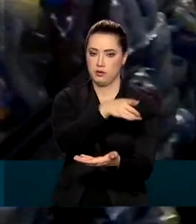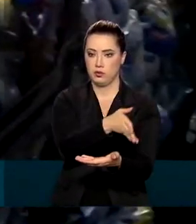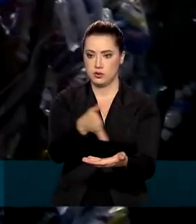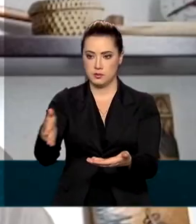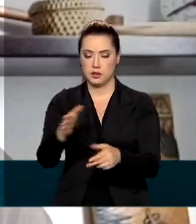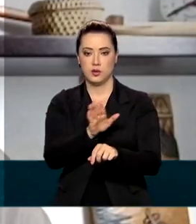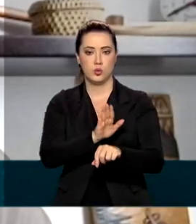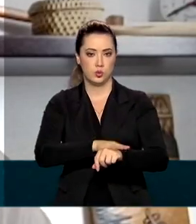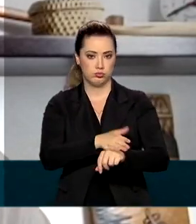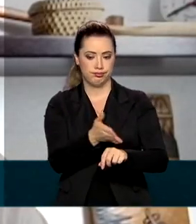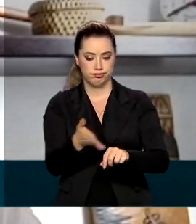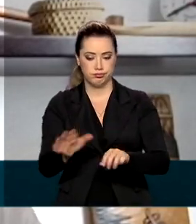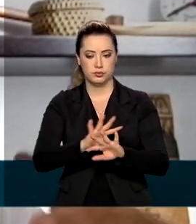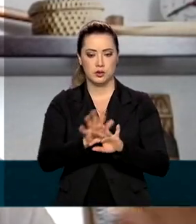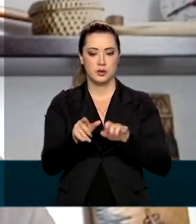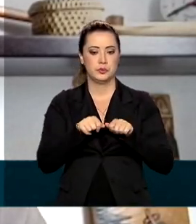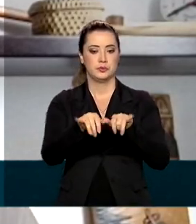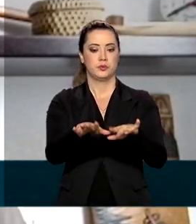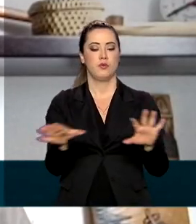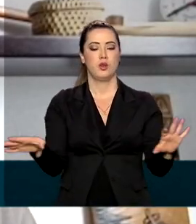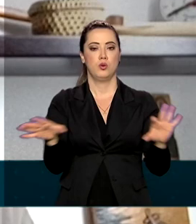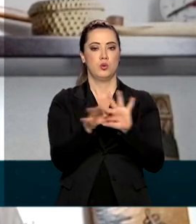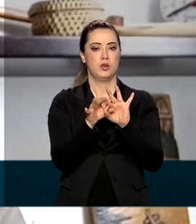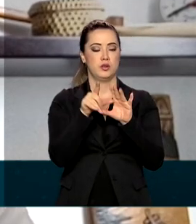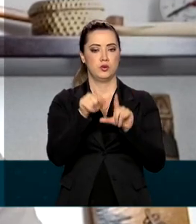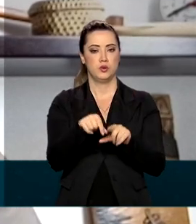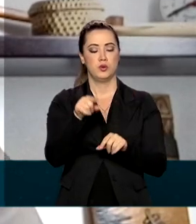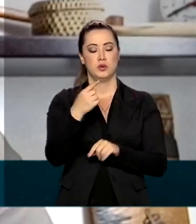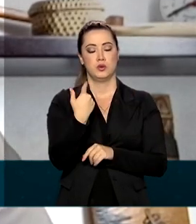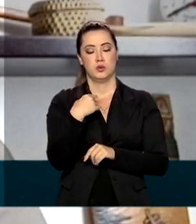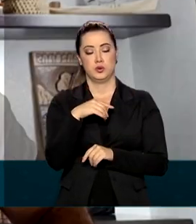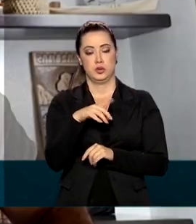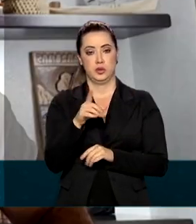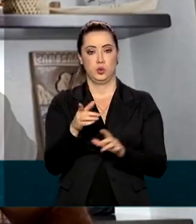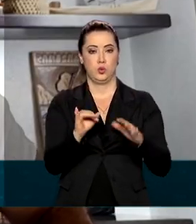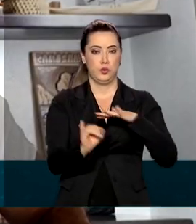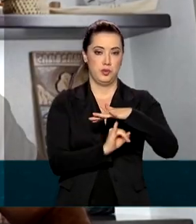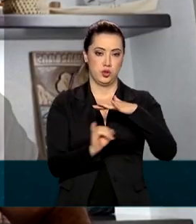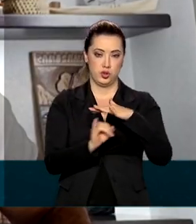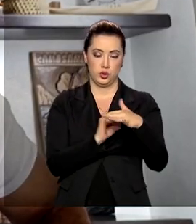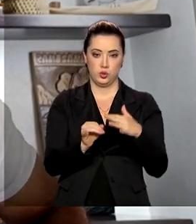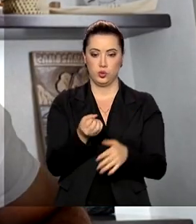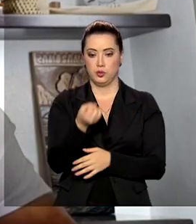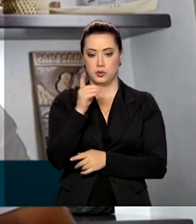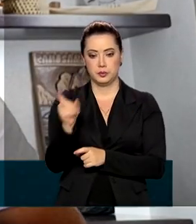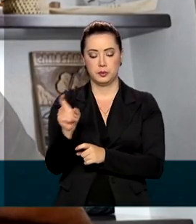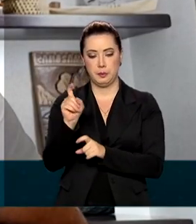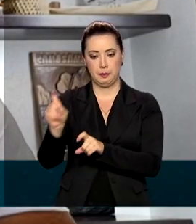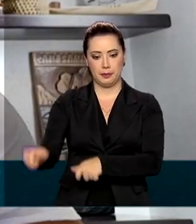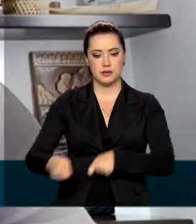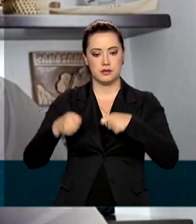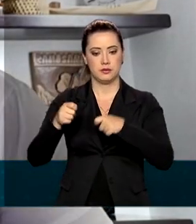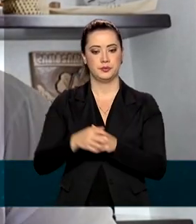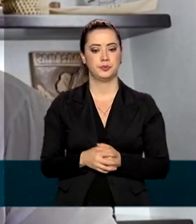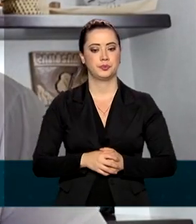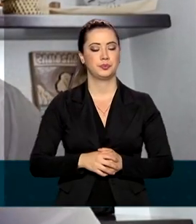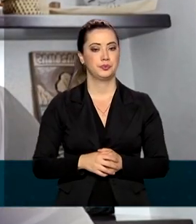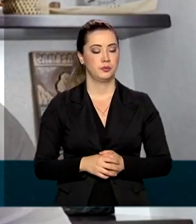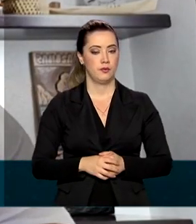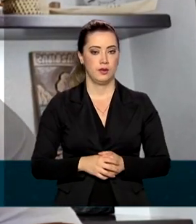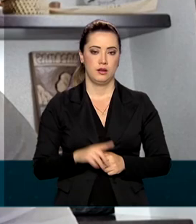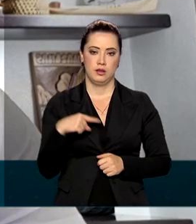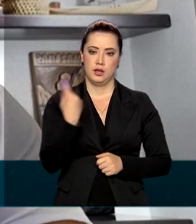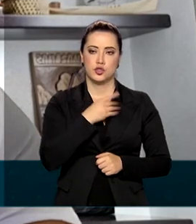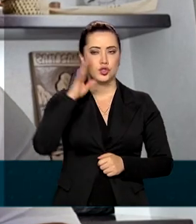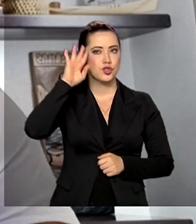pandemia, juntamente com o Instituto Bem Pescado. A gente sonha que essas comunidades tenham projetos